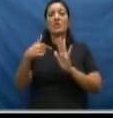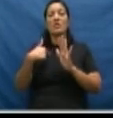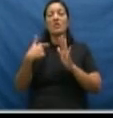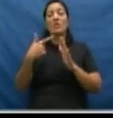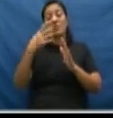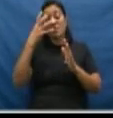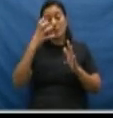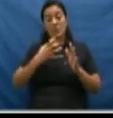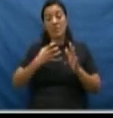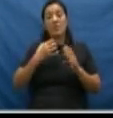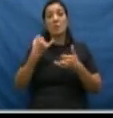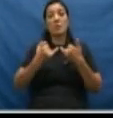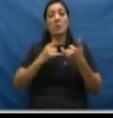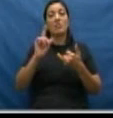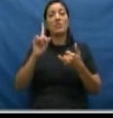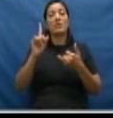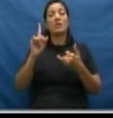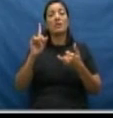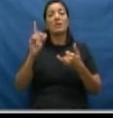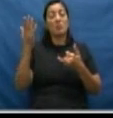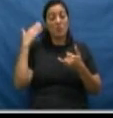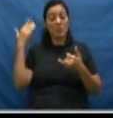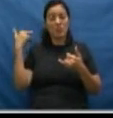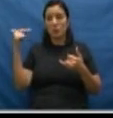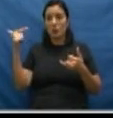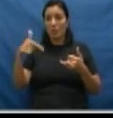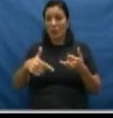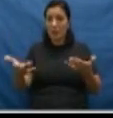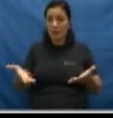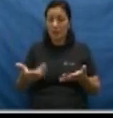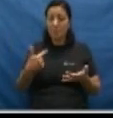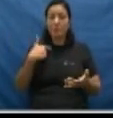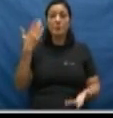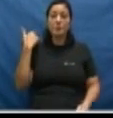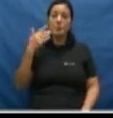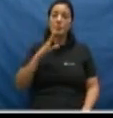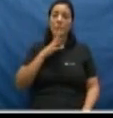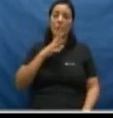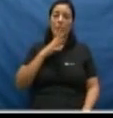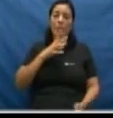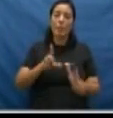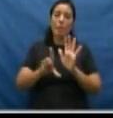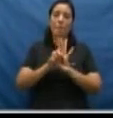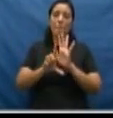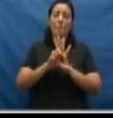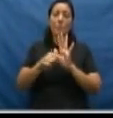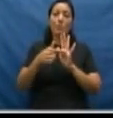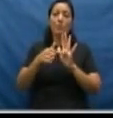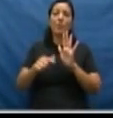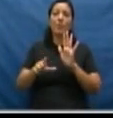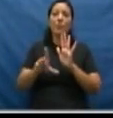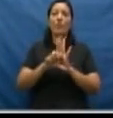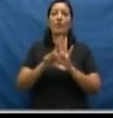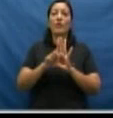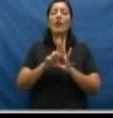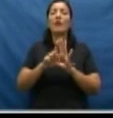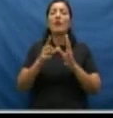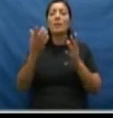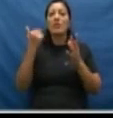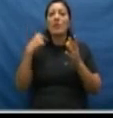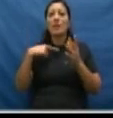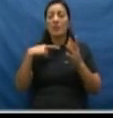uma questão séria, que nós não tínhamos antes. Todo mundo conhecia a legislação anterior chamada a Lei da Cesta Básica.